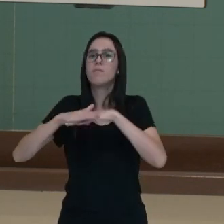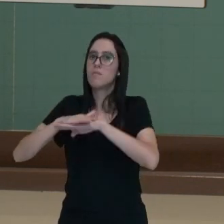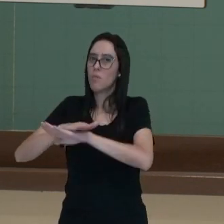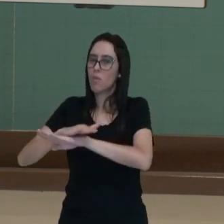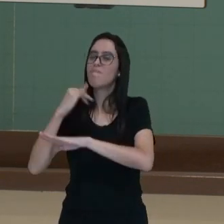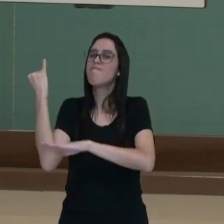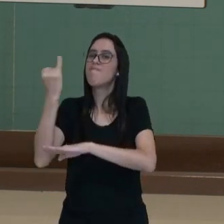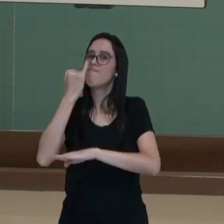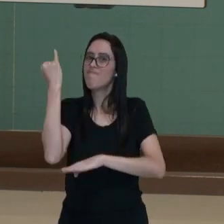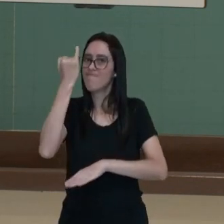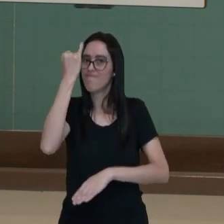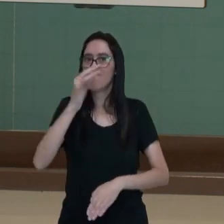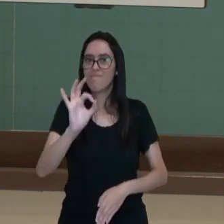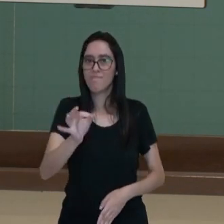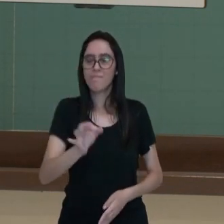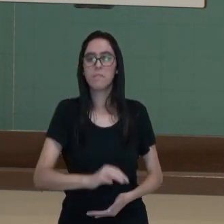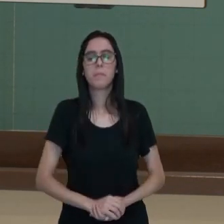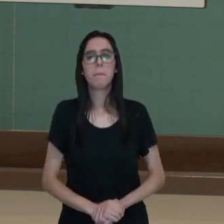Então, vamos lá.